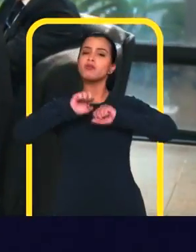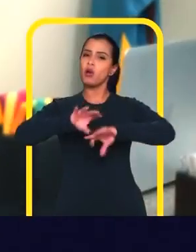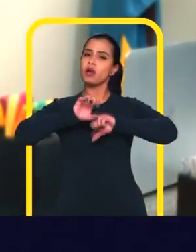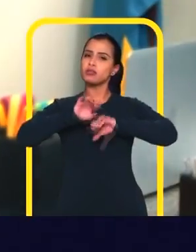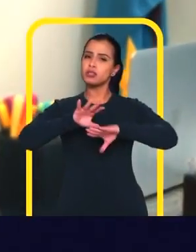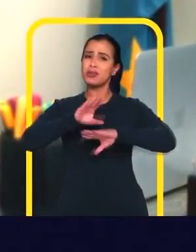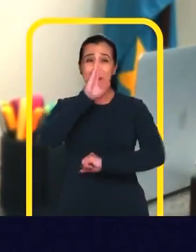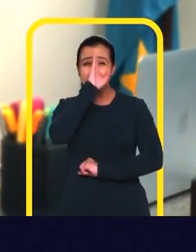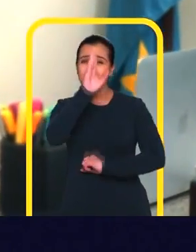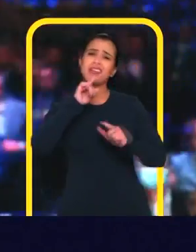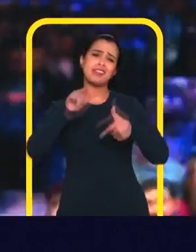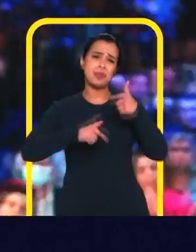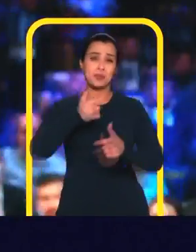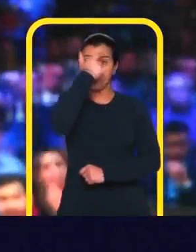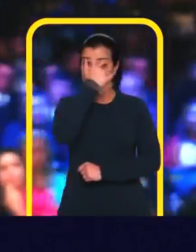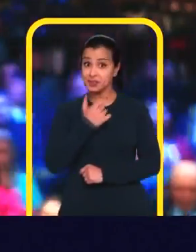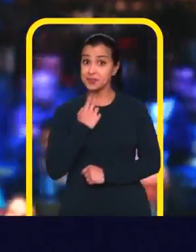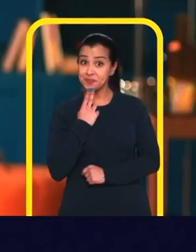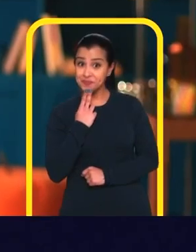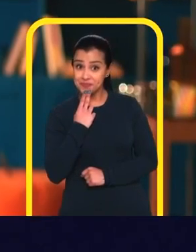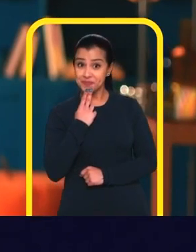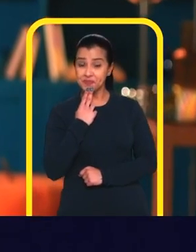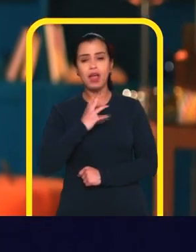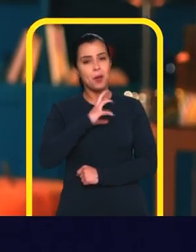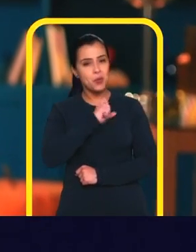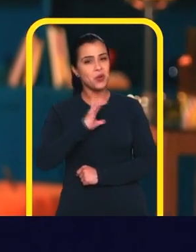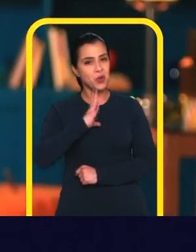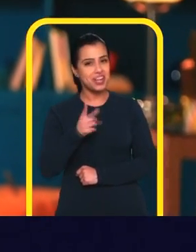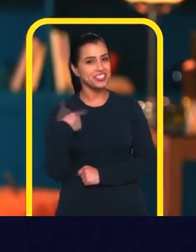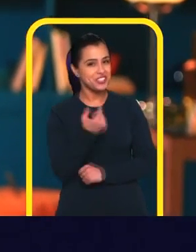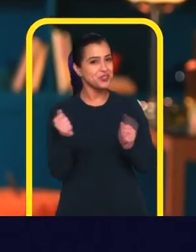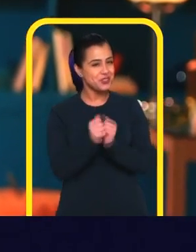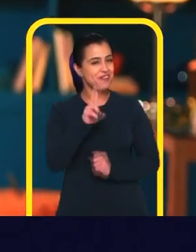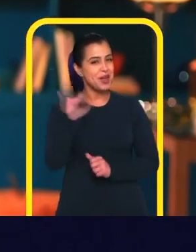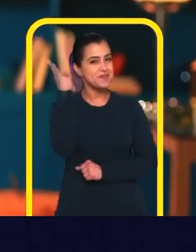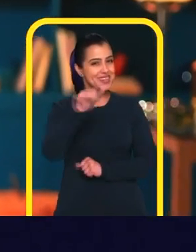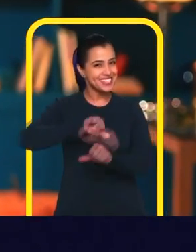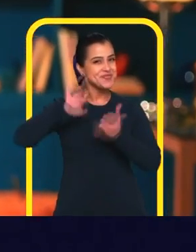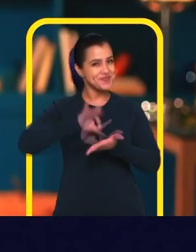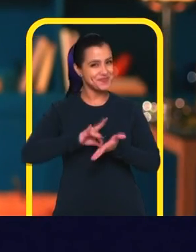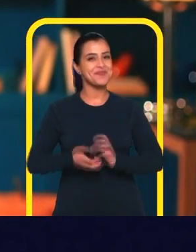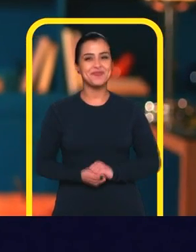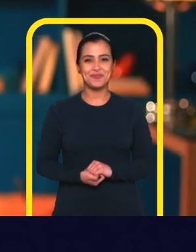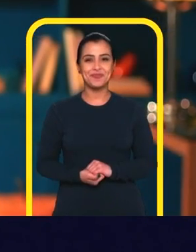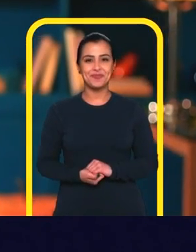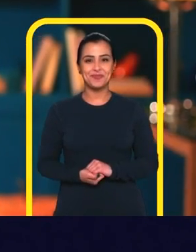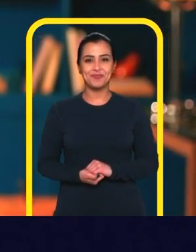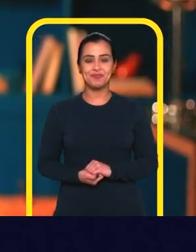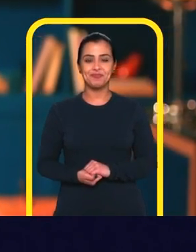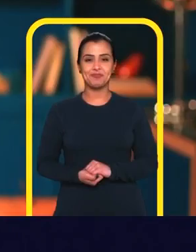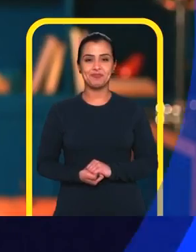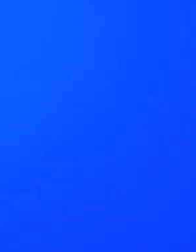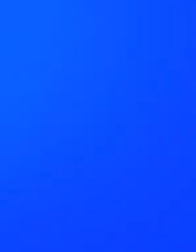De respeito, de educação E sobretudo de trabalho Eu sou Simone Tert E com amor e coragem Vamos juntos mudar o